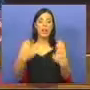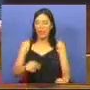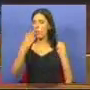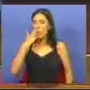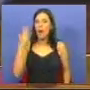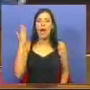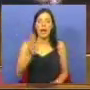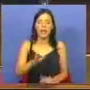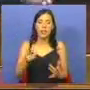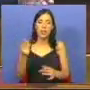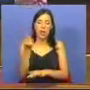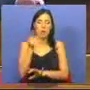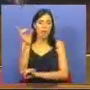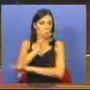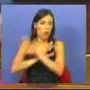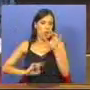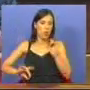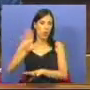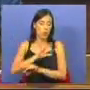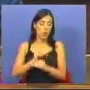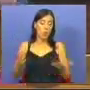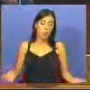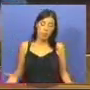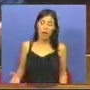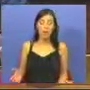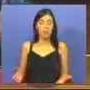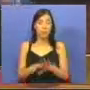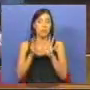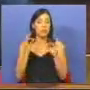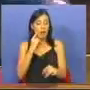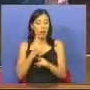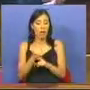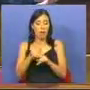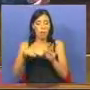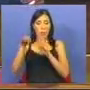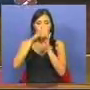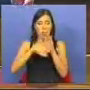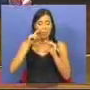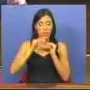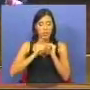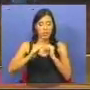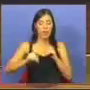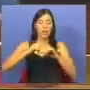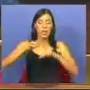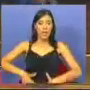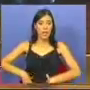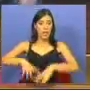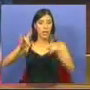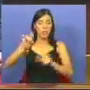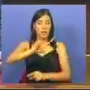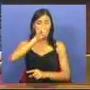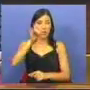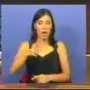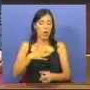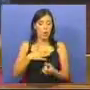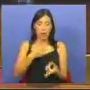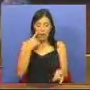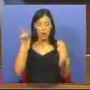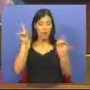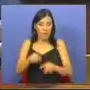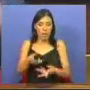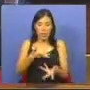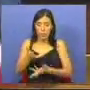atitude na União Europeia. E bem assim, em relação ao Programa de Estabilidade e Crescimento, será que não o querem renegociar?